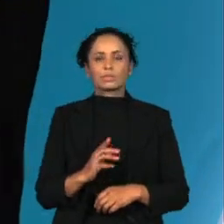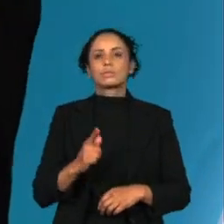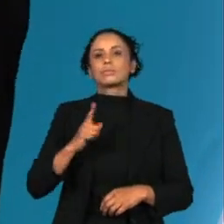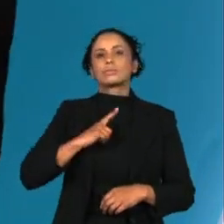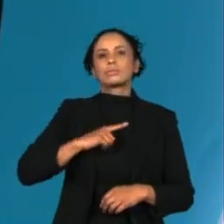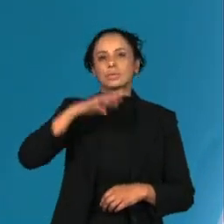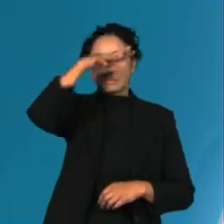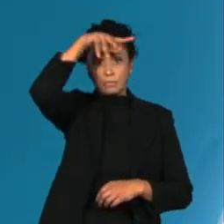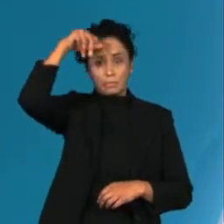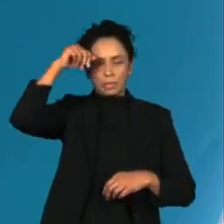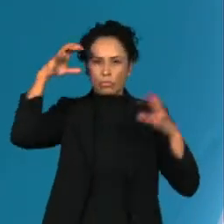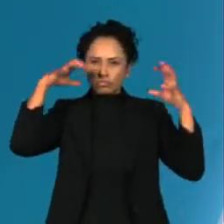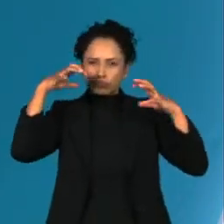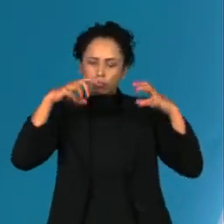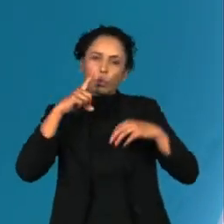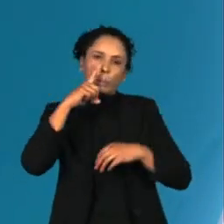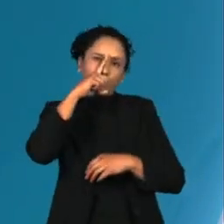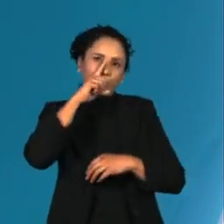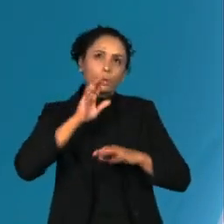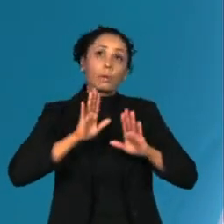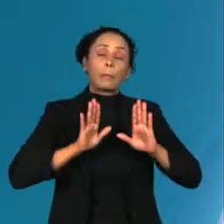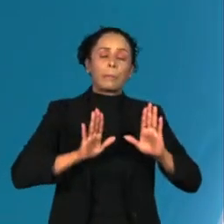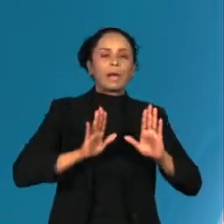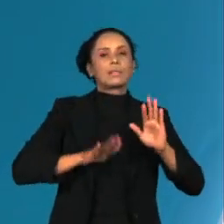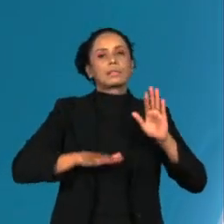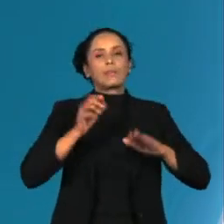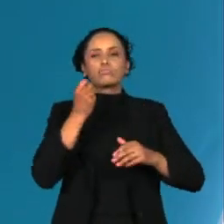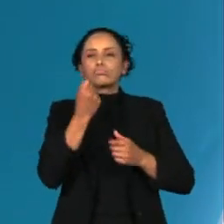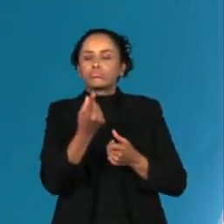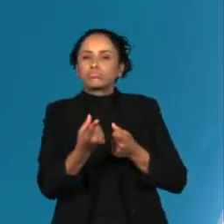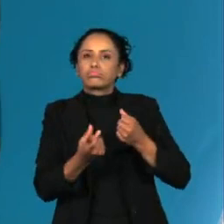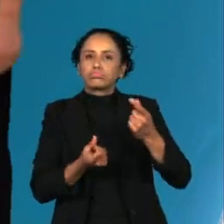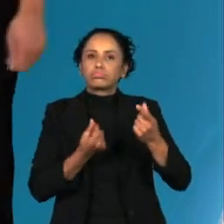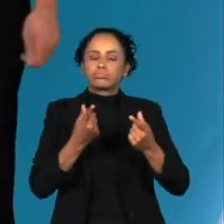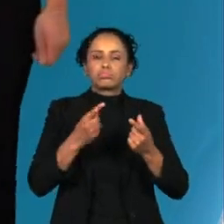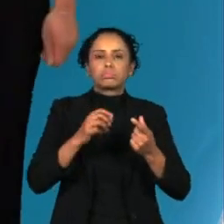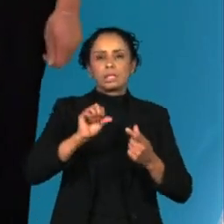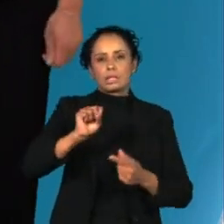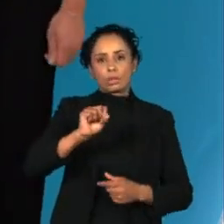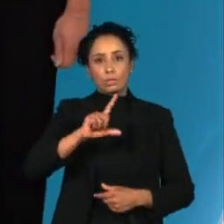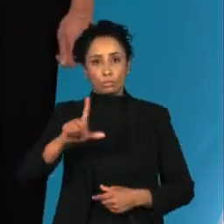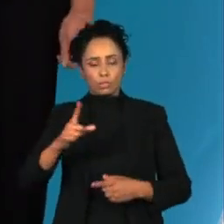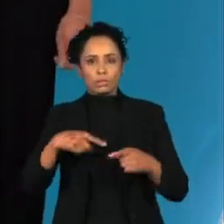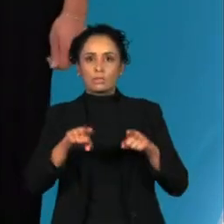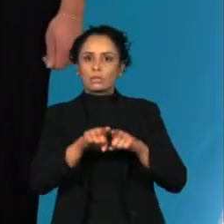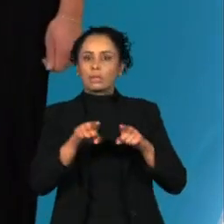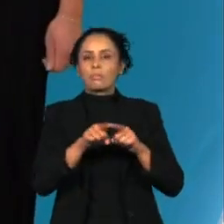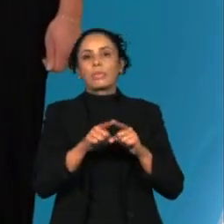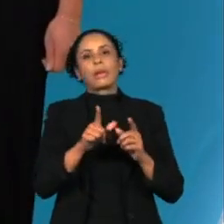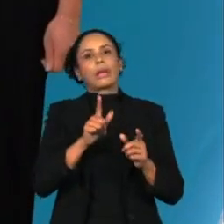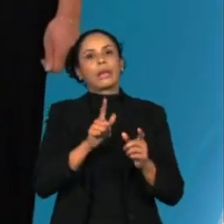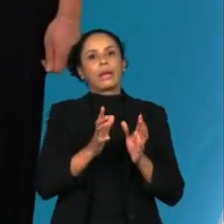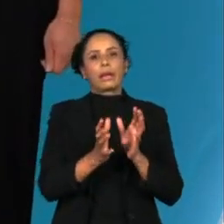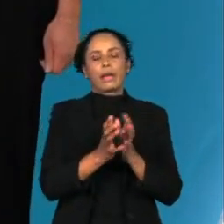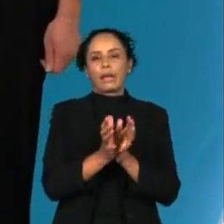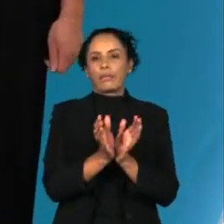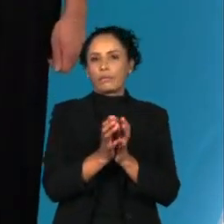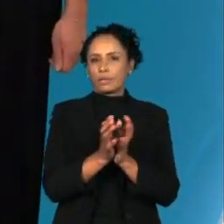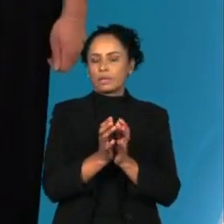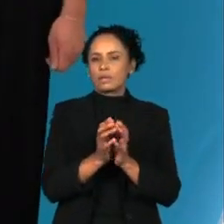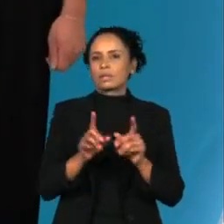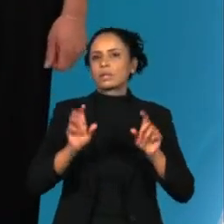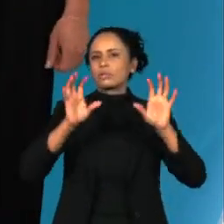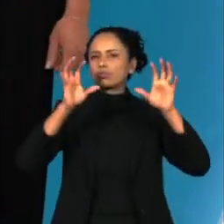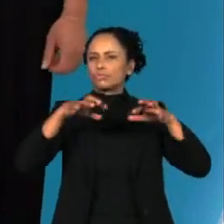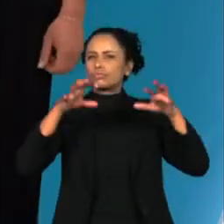risco de temporais, mas de forma ainda muito isolada. Em São Luís e Fortaleza, a chuva acontece em vários momentos, mas os maiores